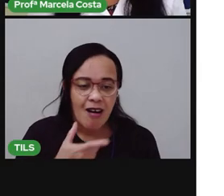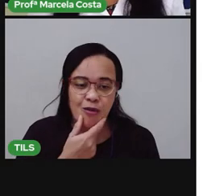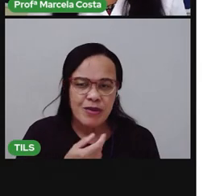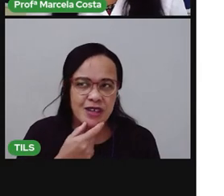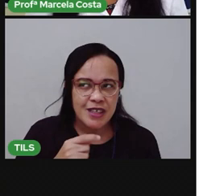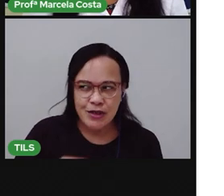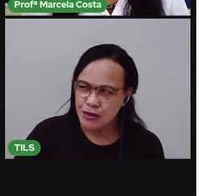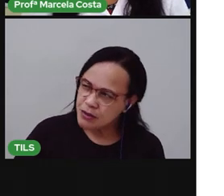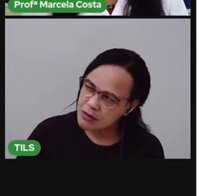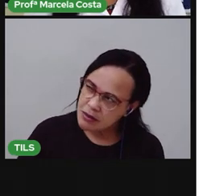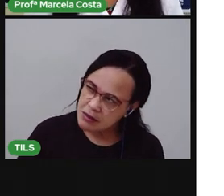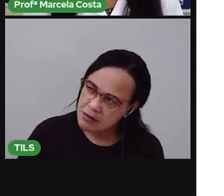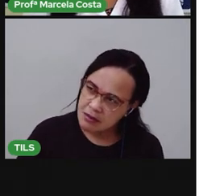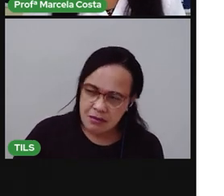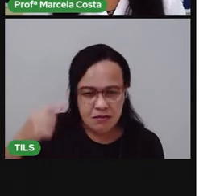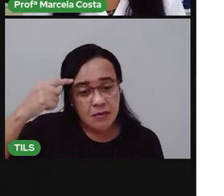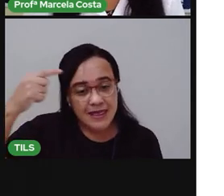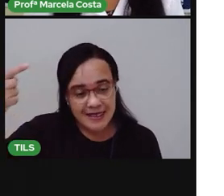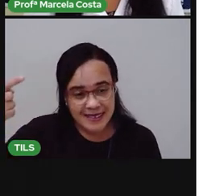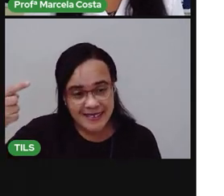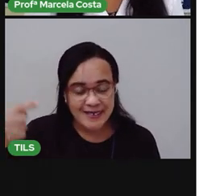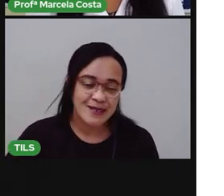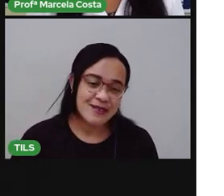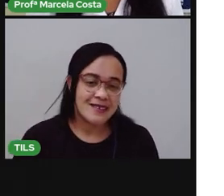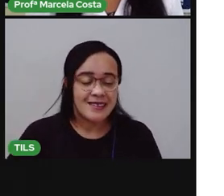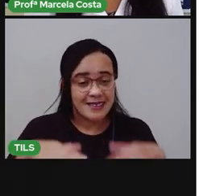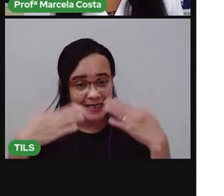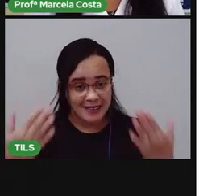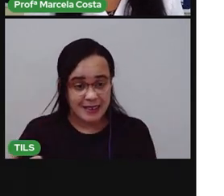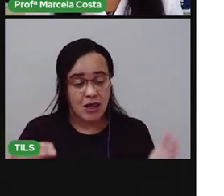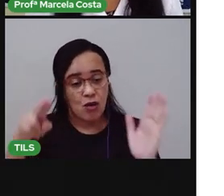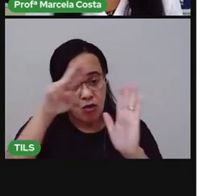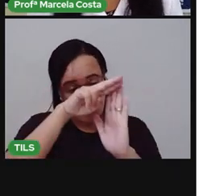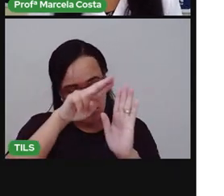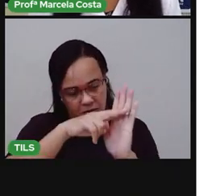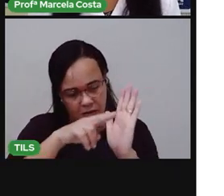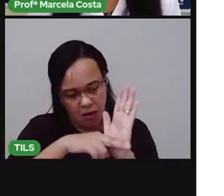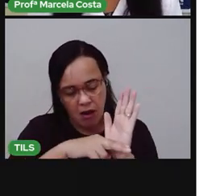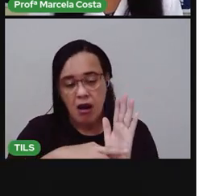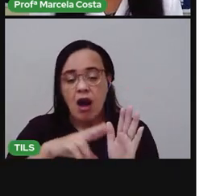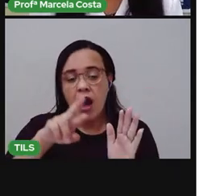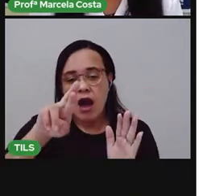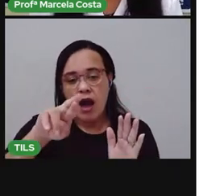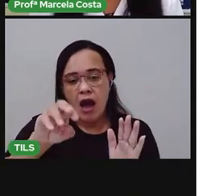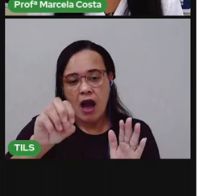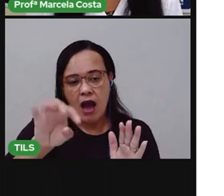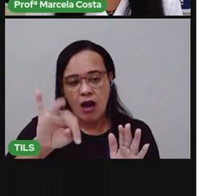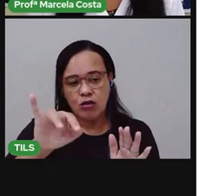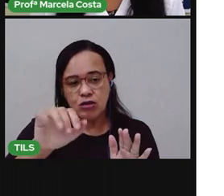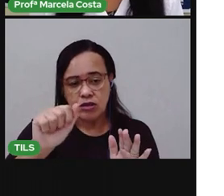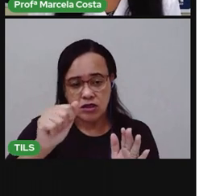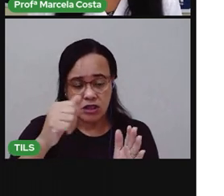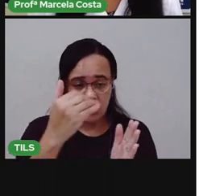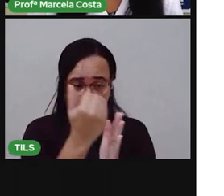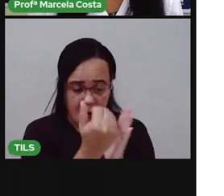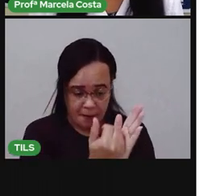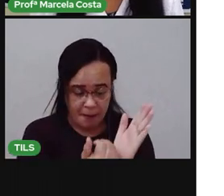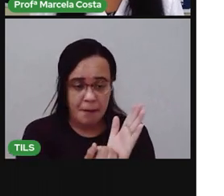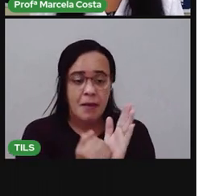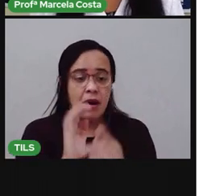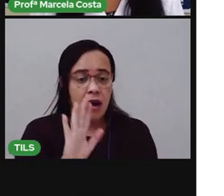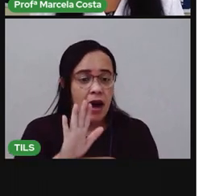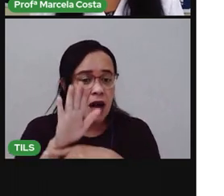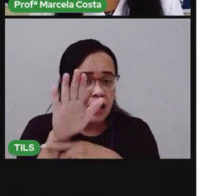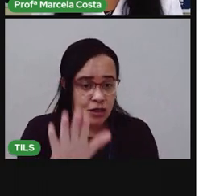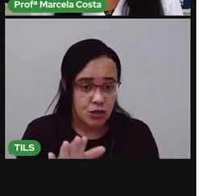A rotina, crianças, ajuda a gente a organizar as nossas atividades em momentos. A gente sabe que um